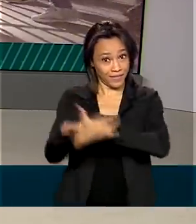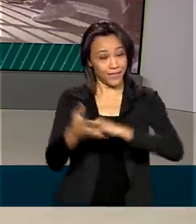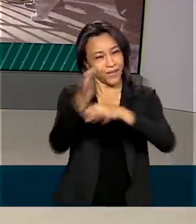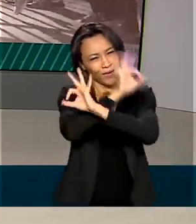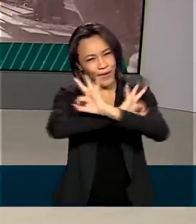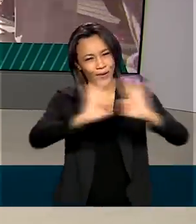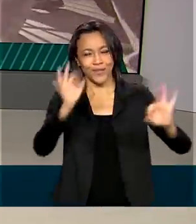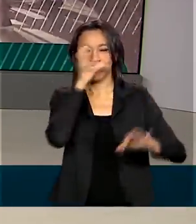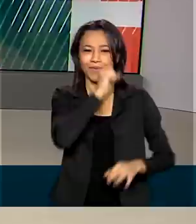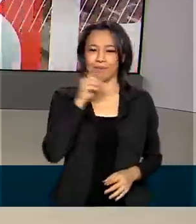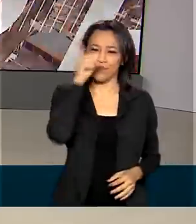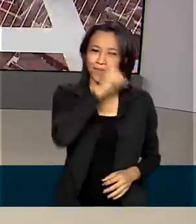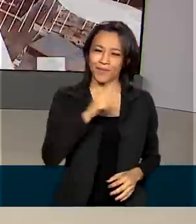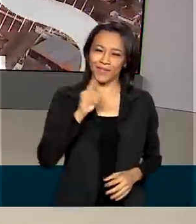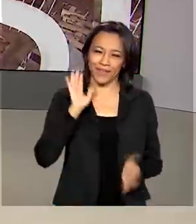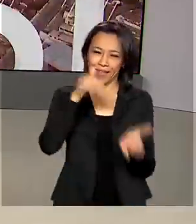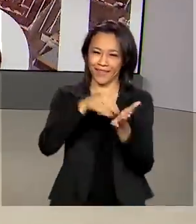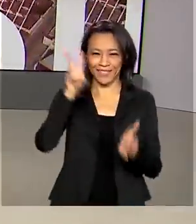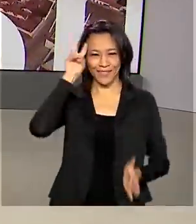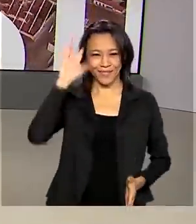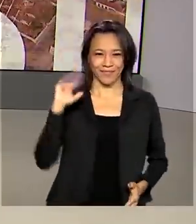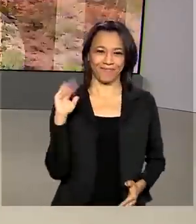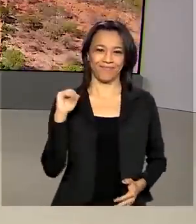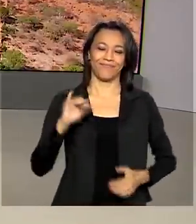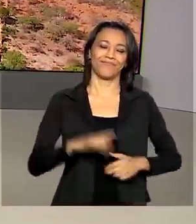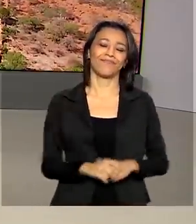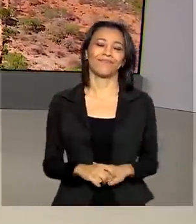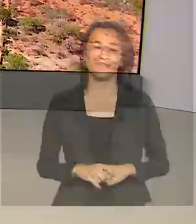Um ótimo fim de semana e até segunda. Tchau, tchau.